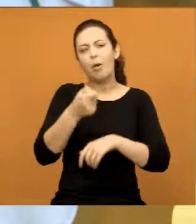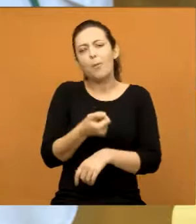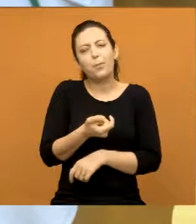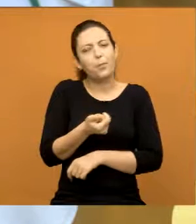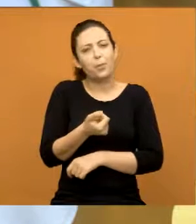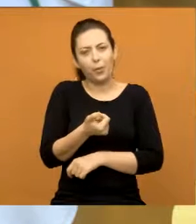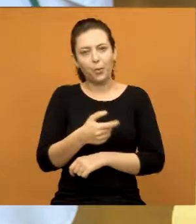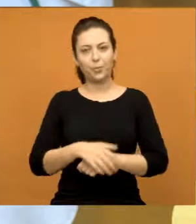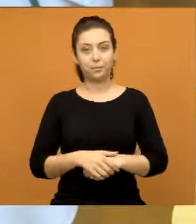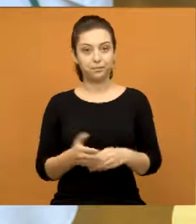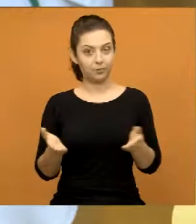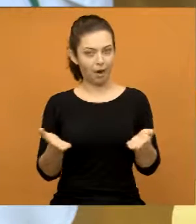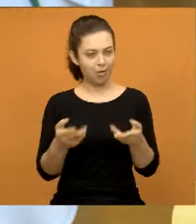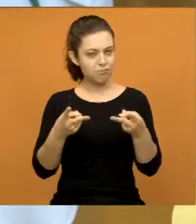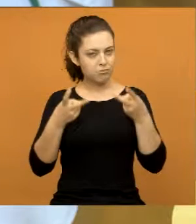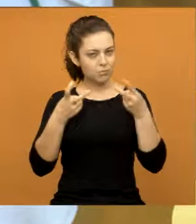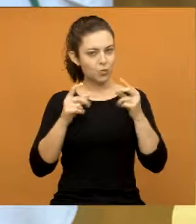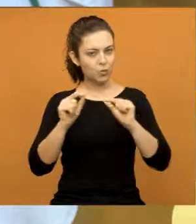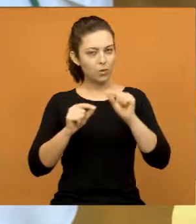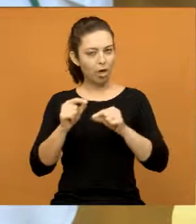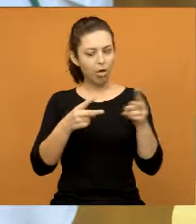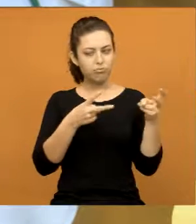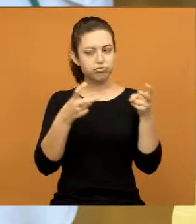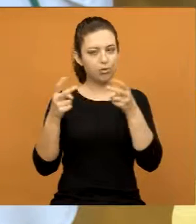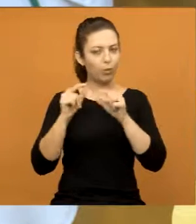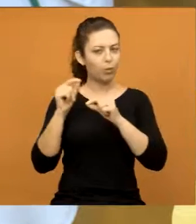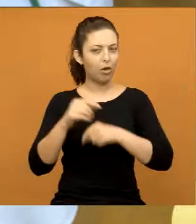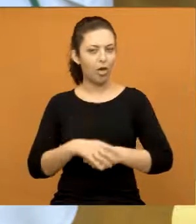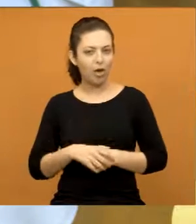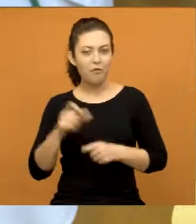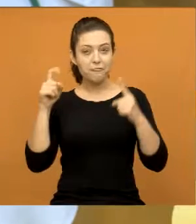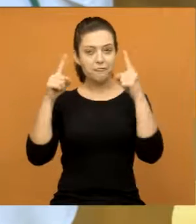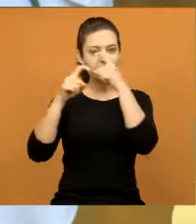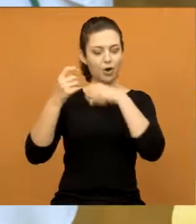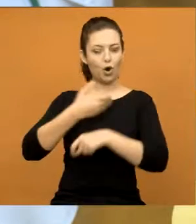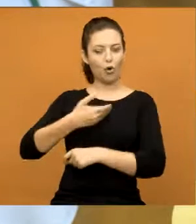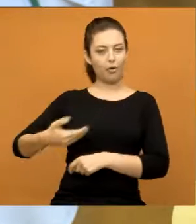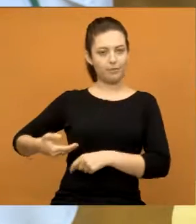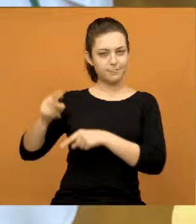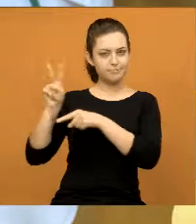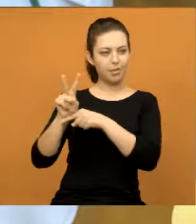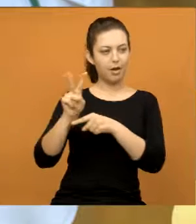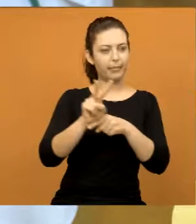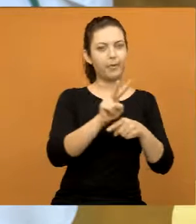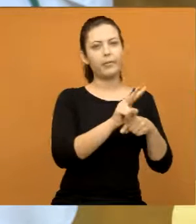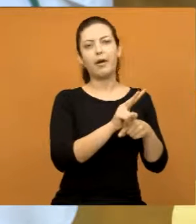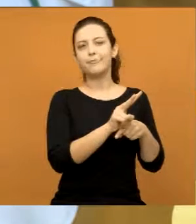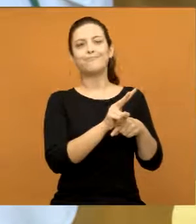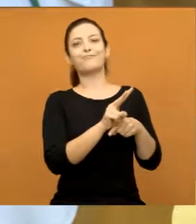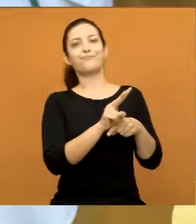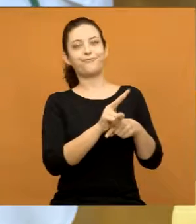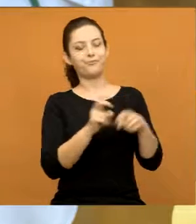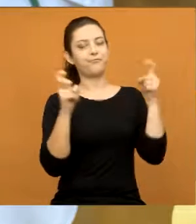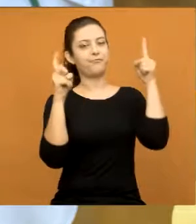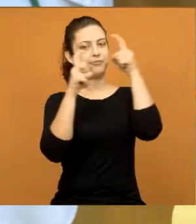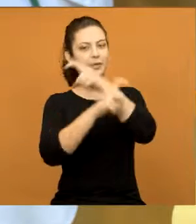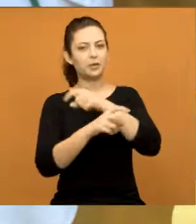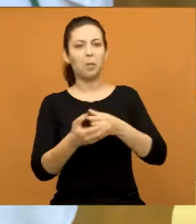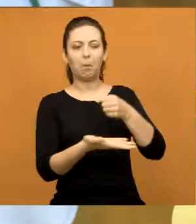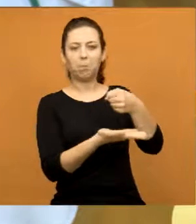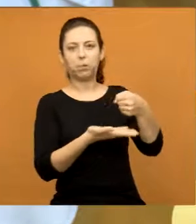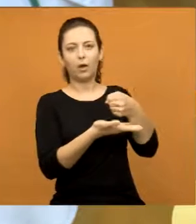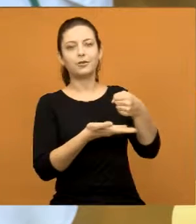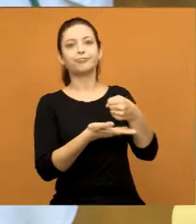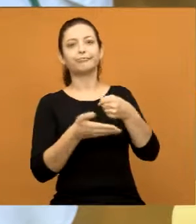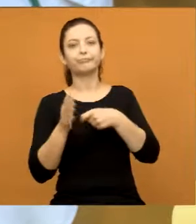assim a gente percebe uma certa dificuldade do governo de dar o atendimento mínimo